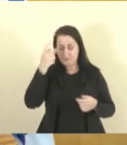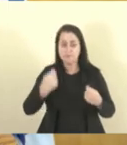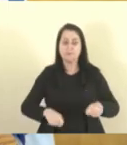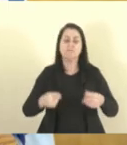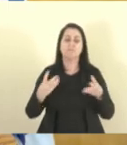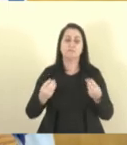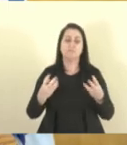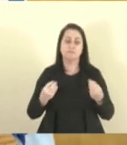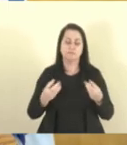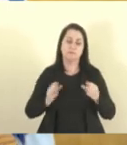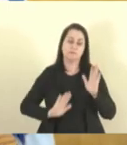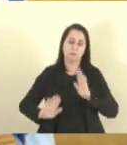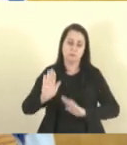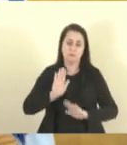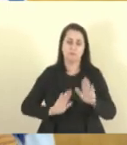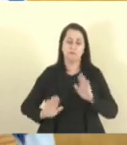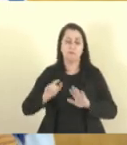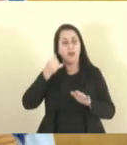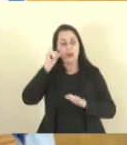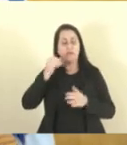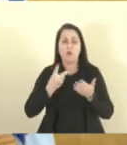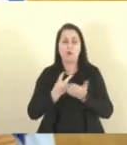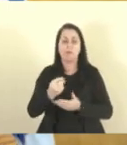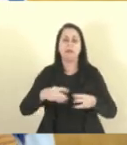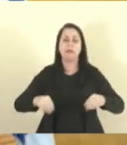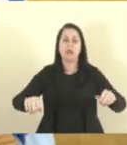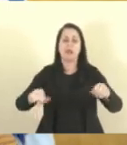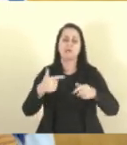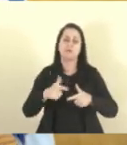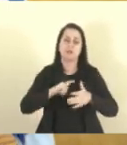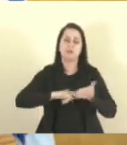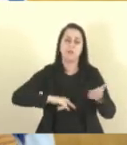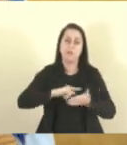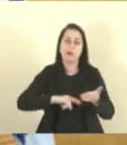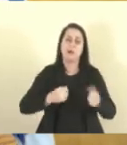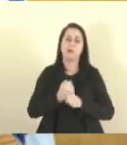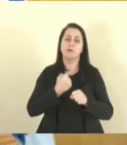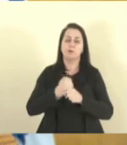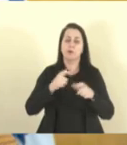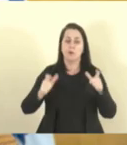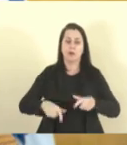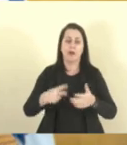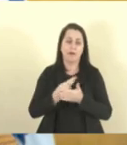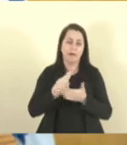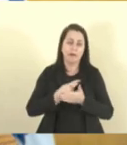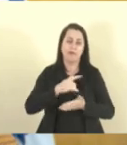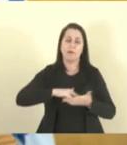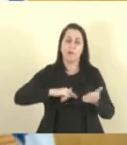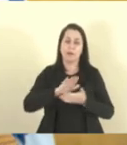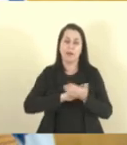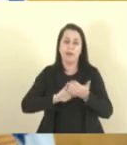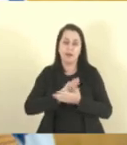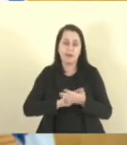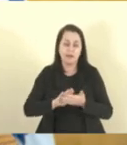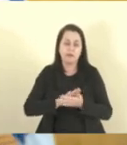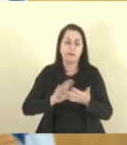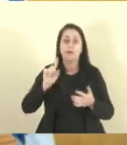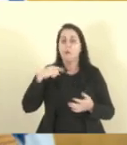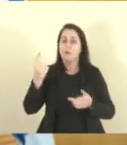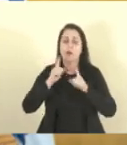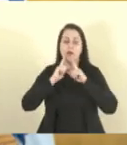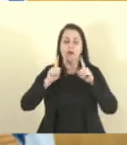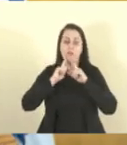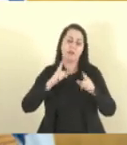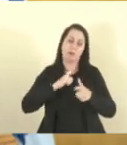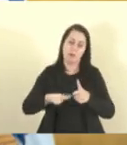de não comprar loteamento irregular e construir em local irregular para depois não vir ter esse tipo